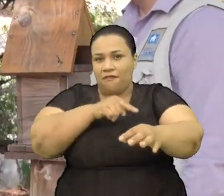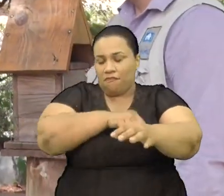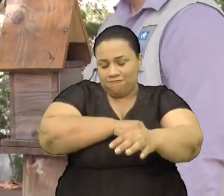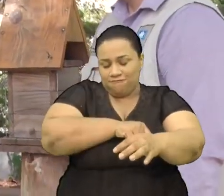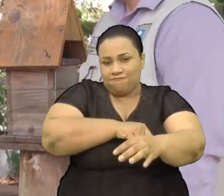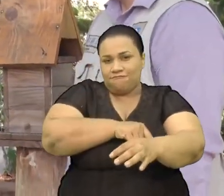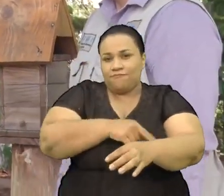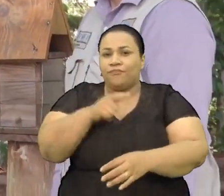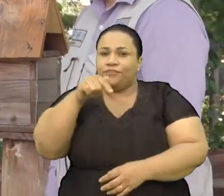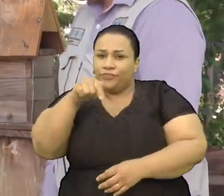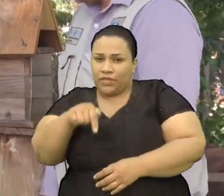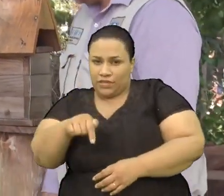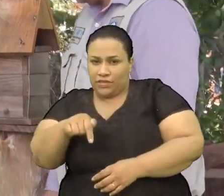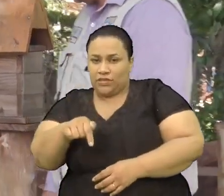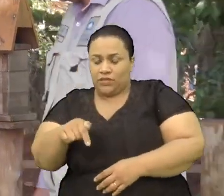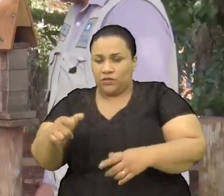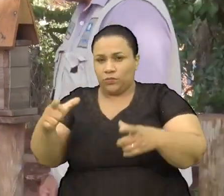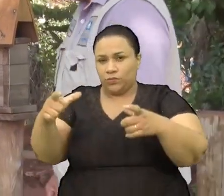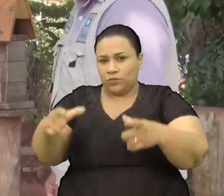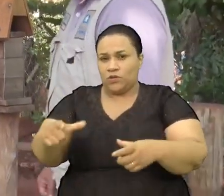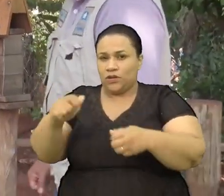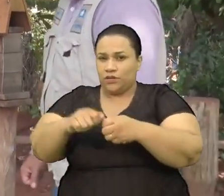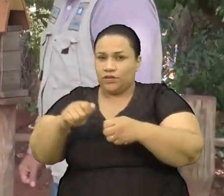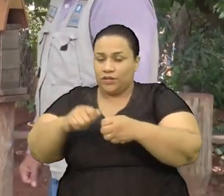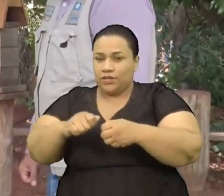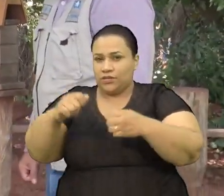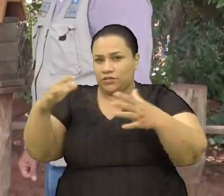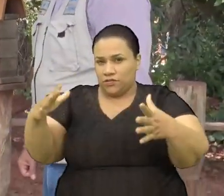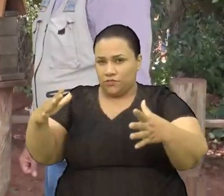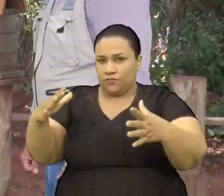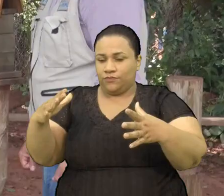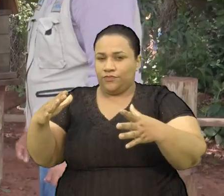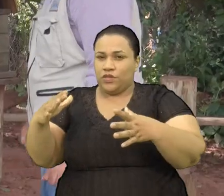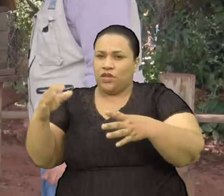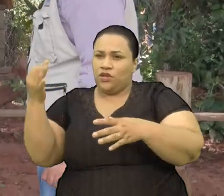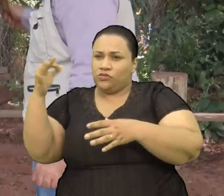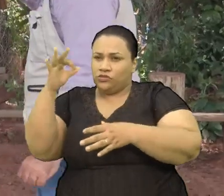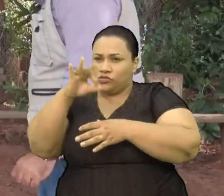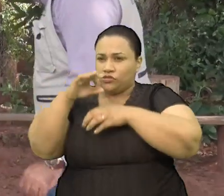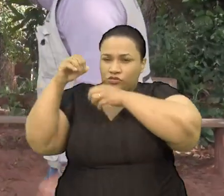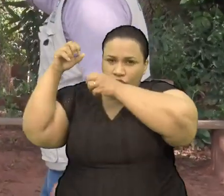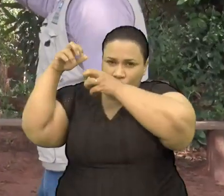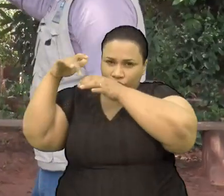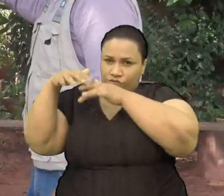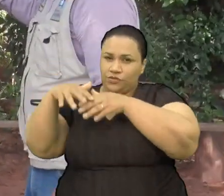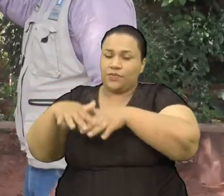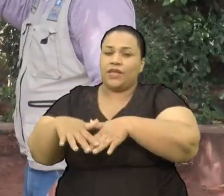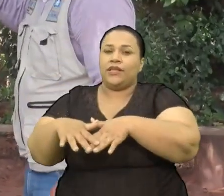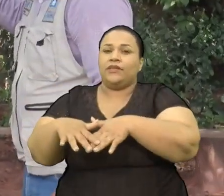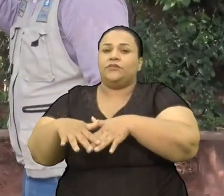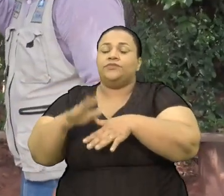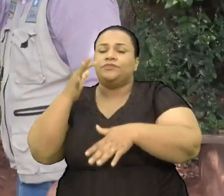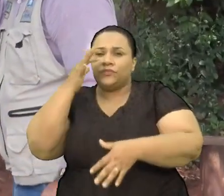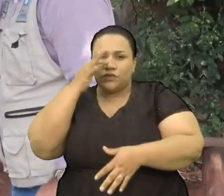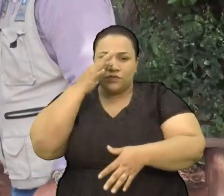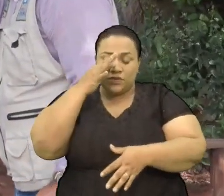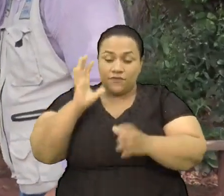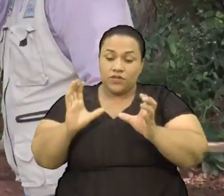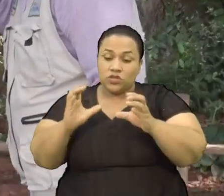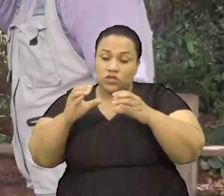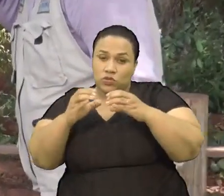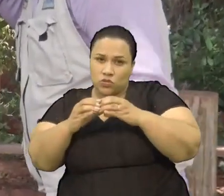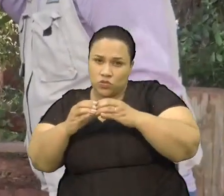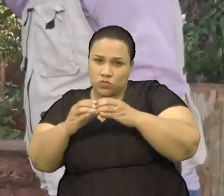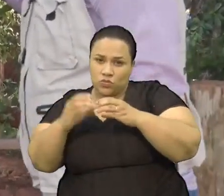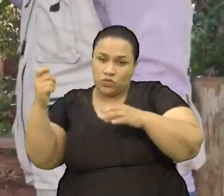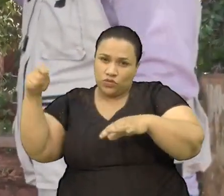Nós estamos Aqui na entrada De uma das colmeias Você pode Observar aqui E esse Esse